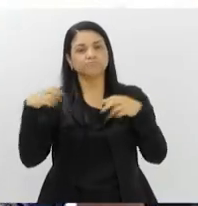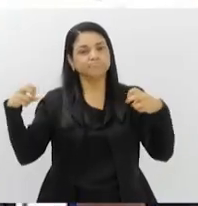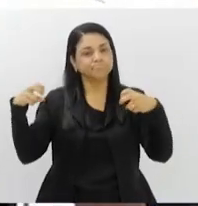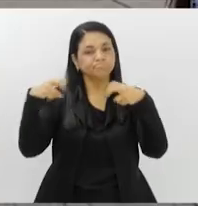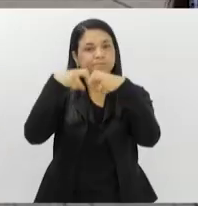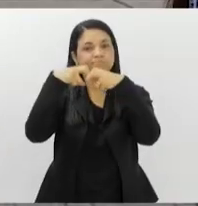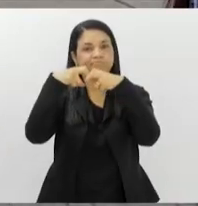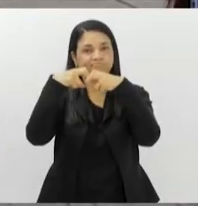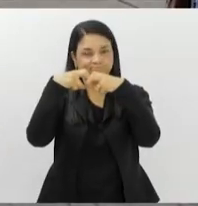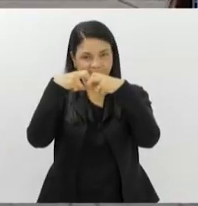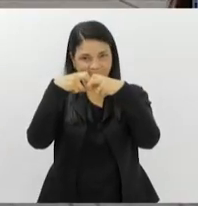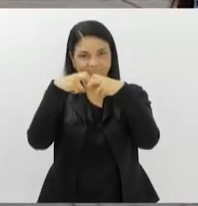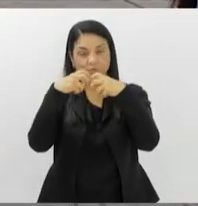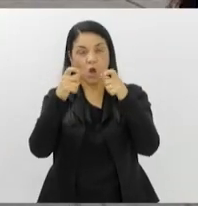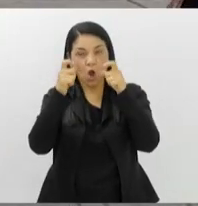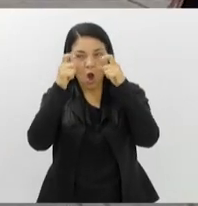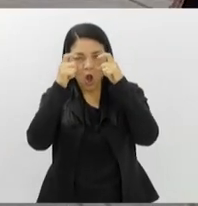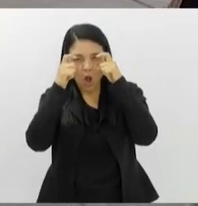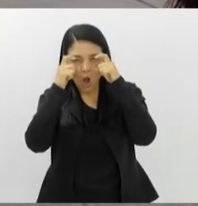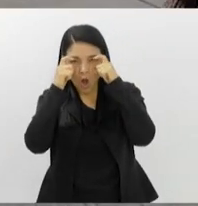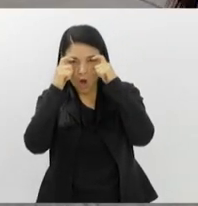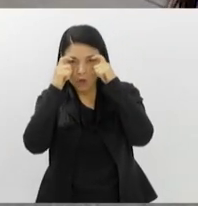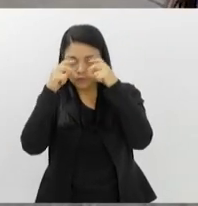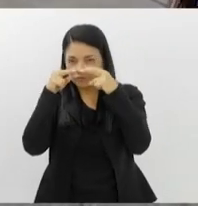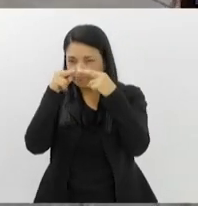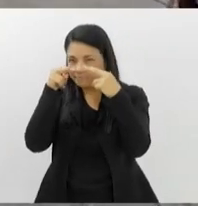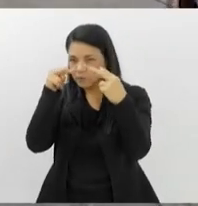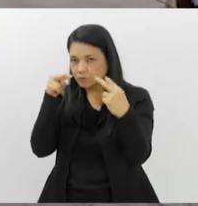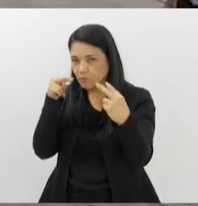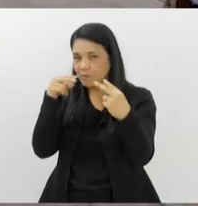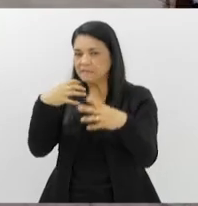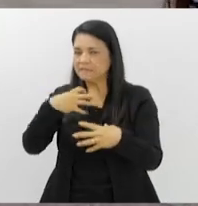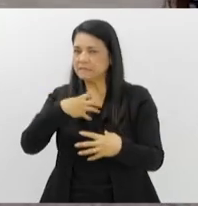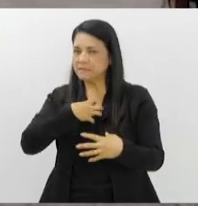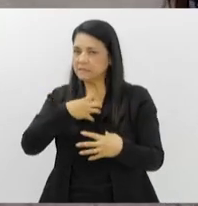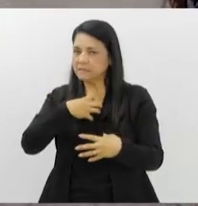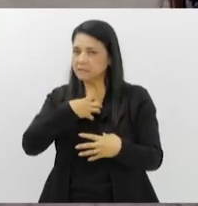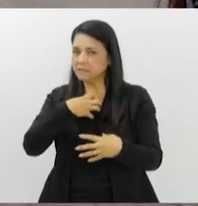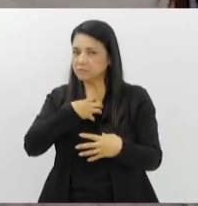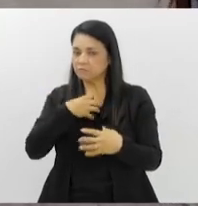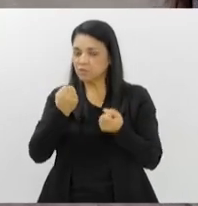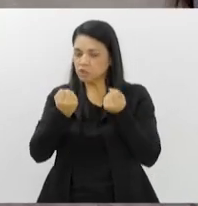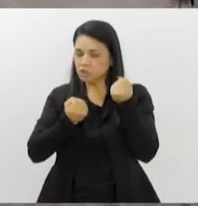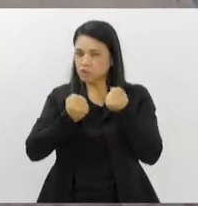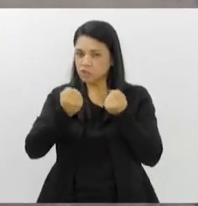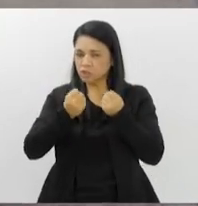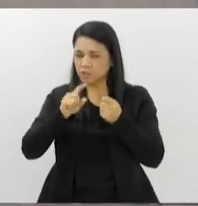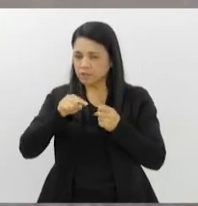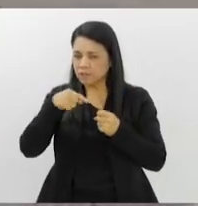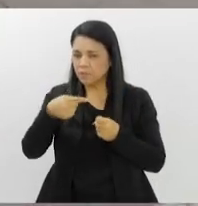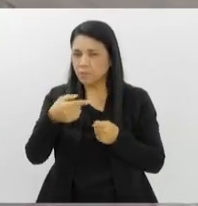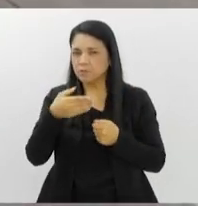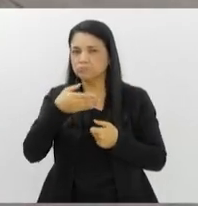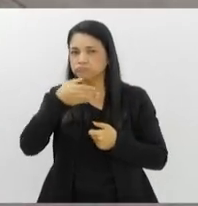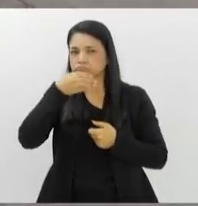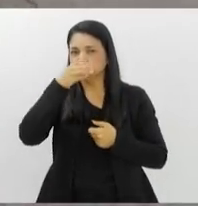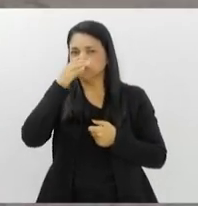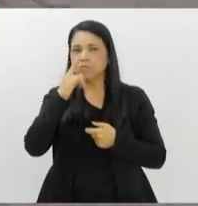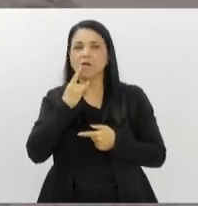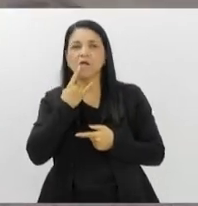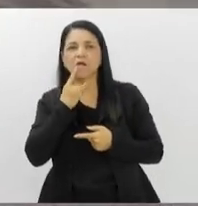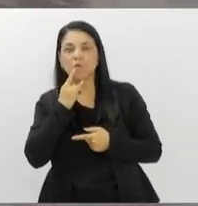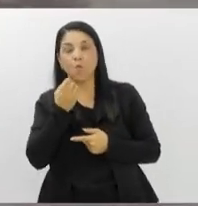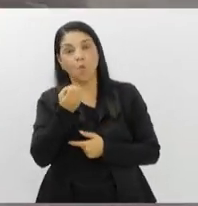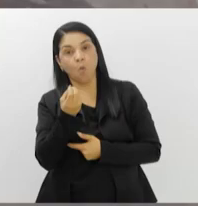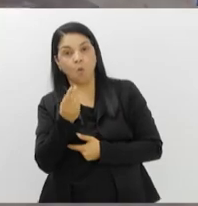veículo. Com óculos de realidade virtual, experimentam a sensação de dirigir depois de ingerir bebidas alcoólicas